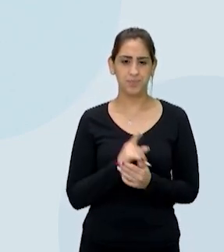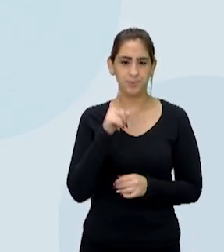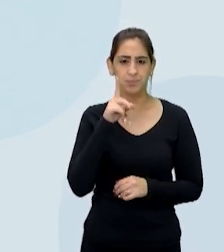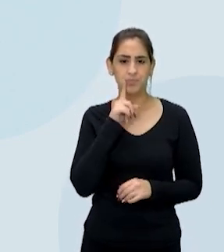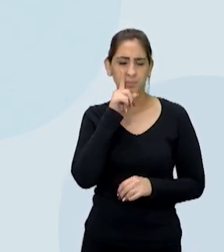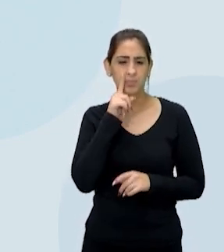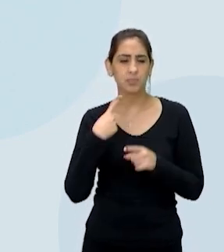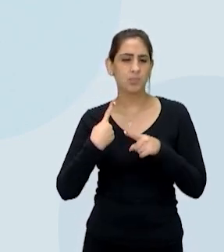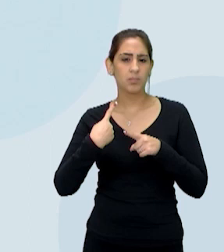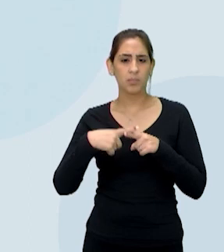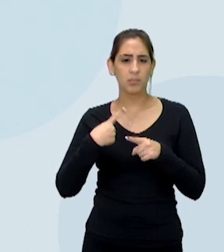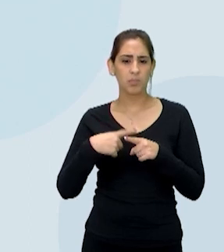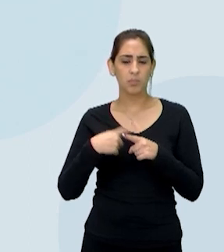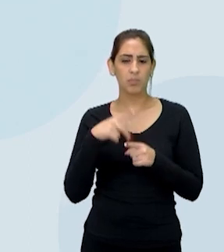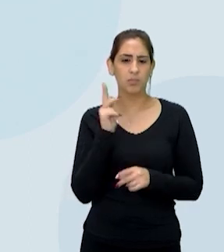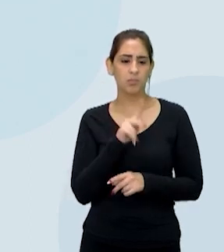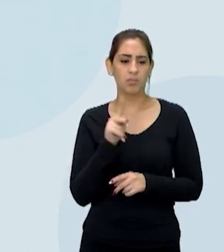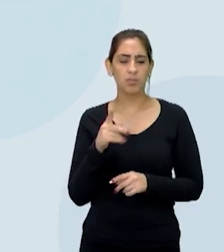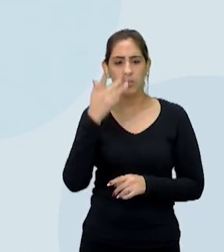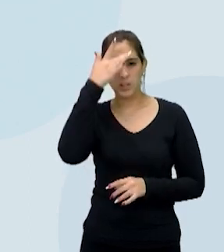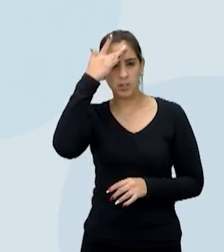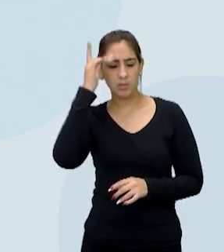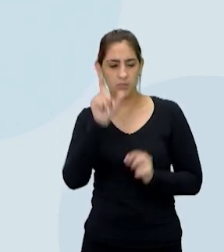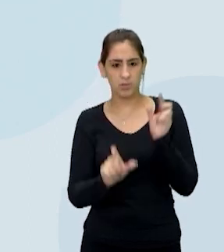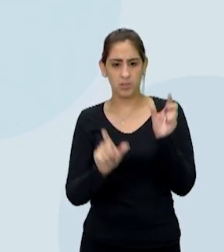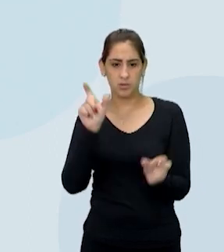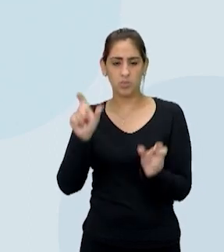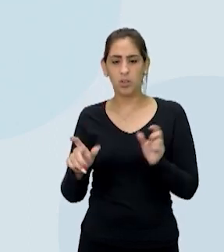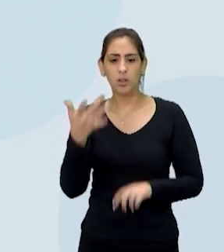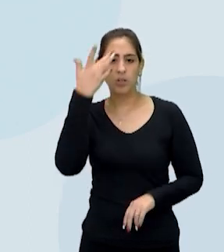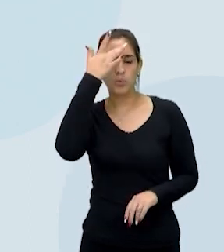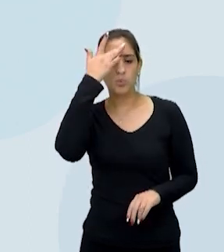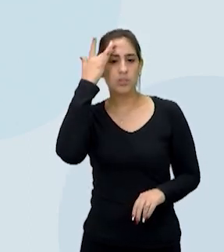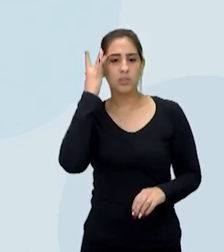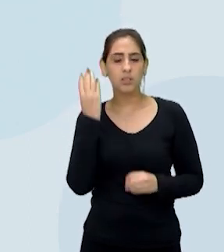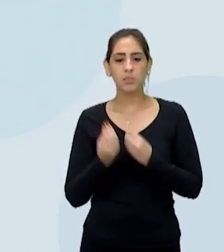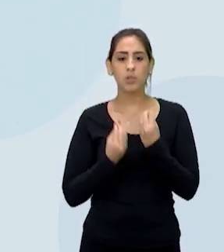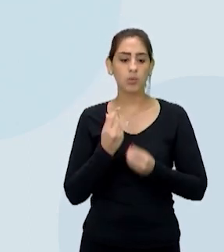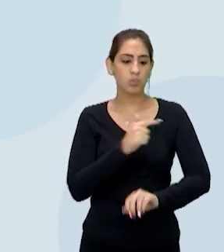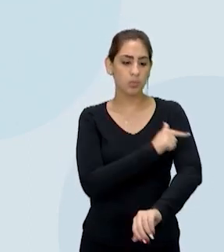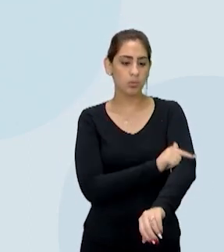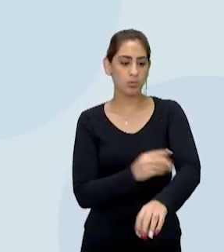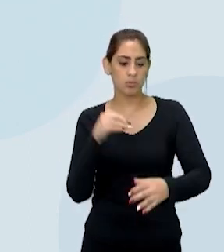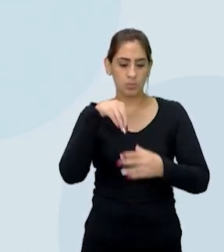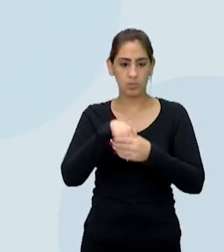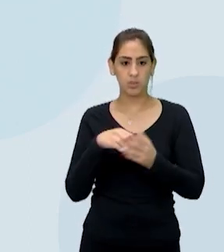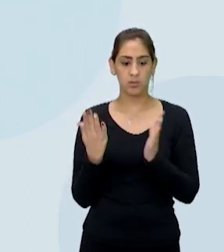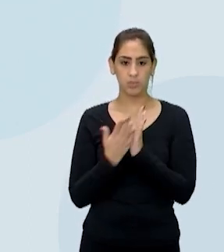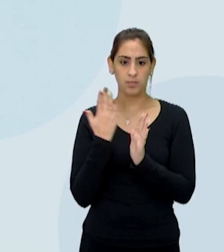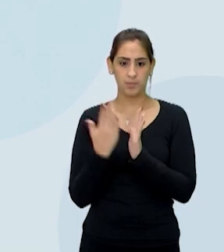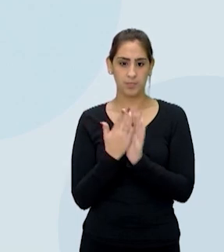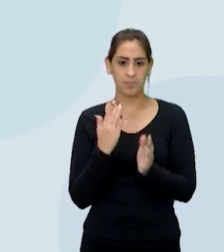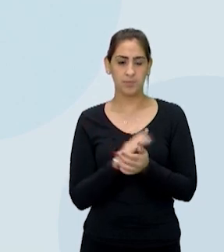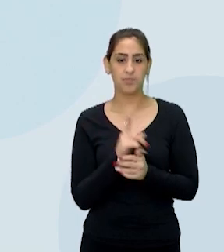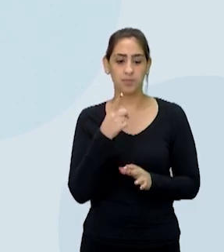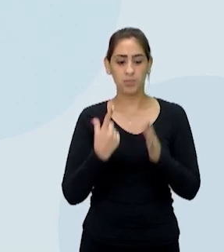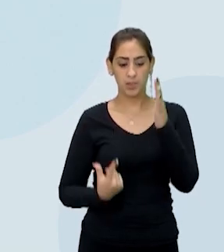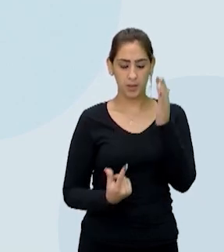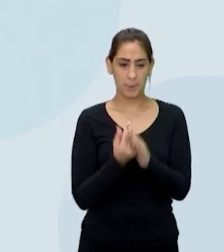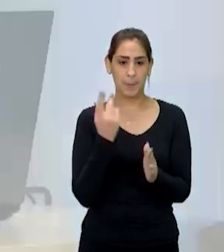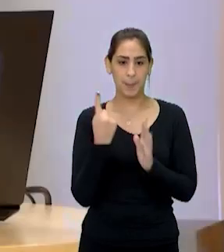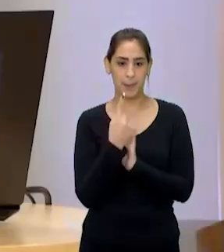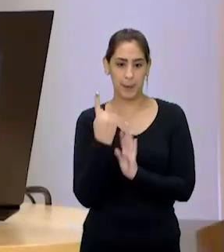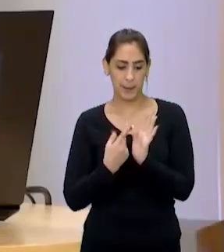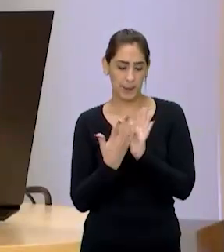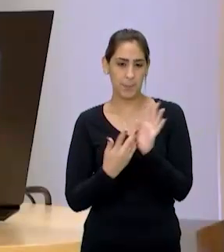grave, professora, porque a gente pensa que as pessoas não sabem nem como se comportar dentro de uma livraria. Por exemplo, você vai comprar um livro,